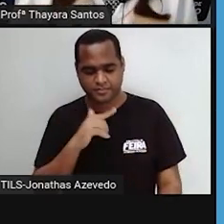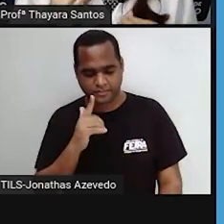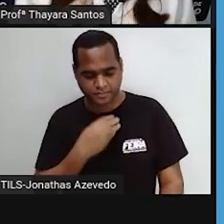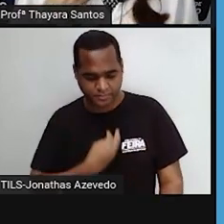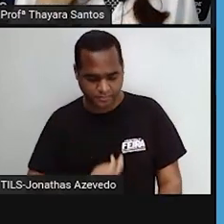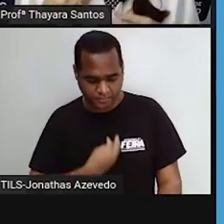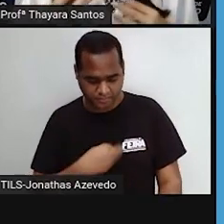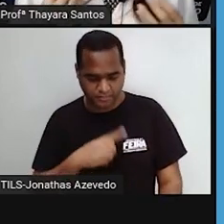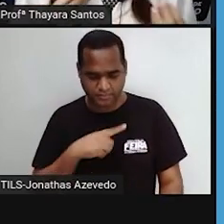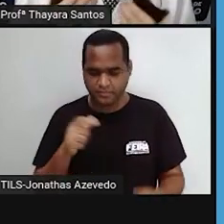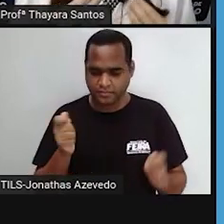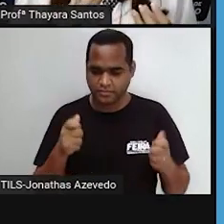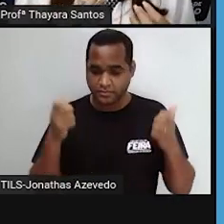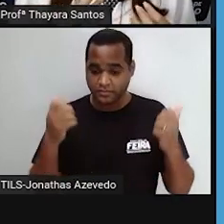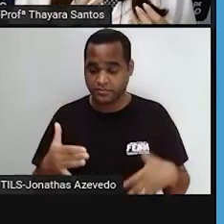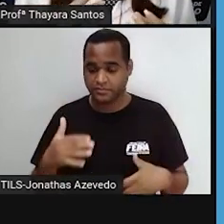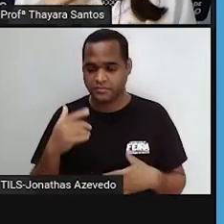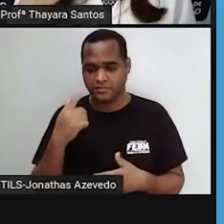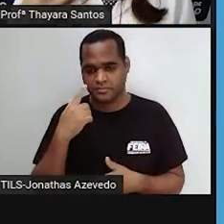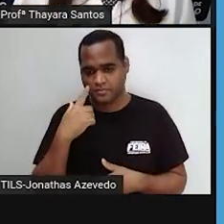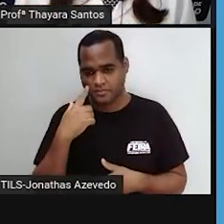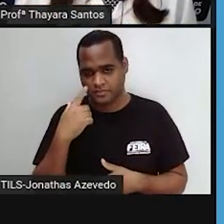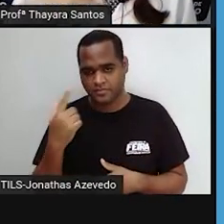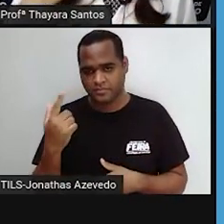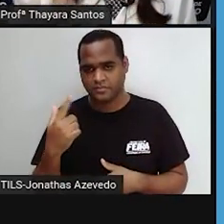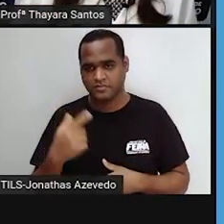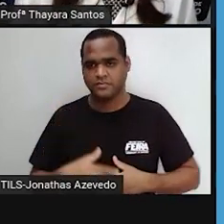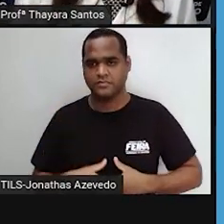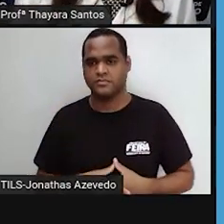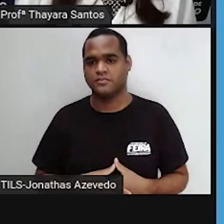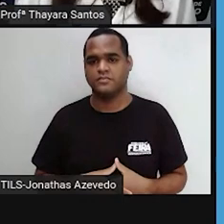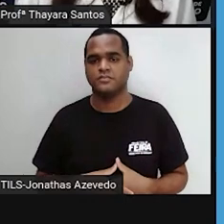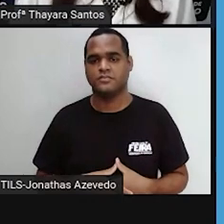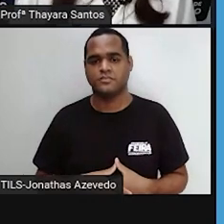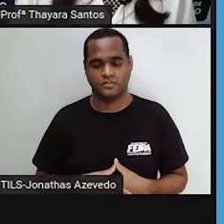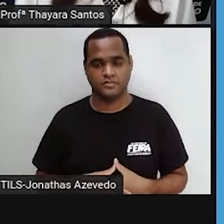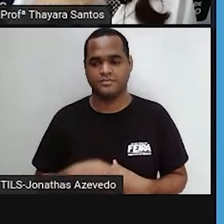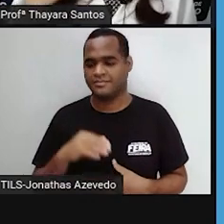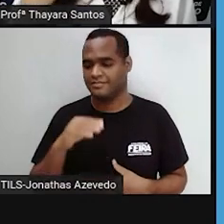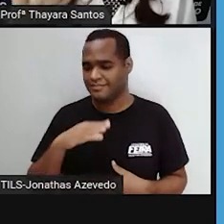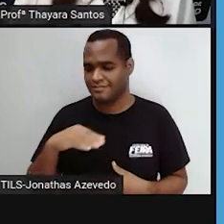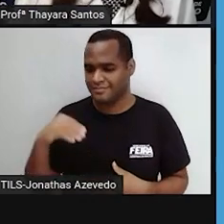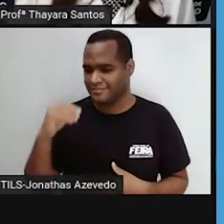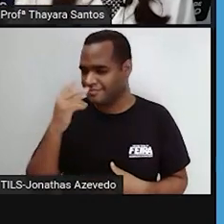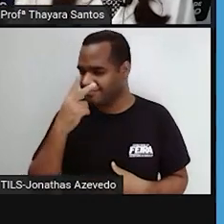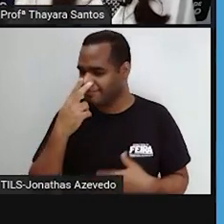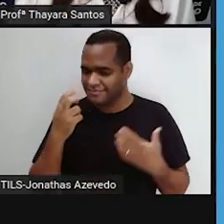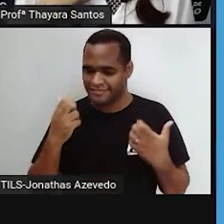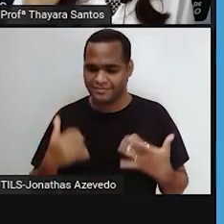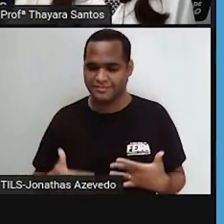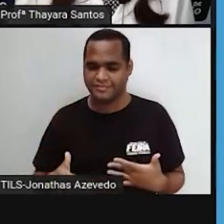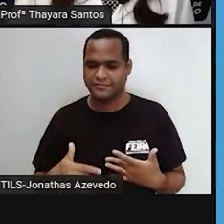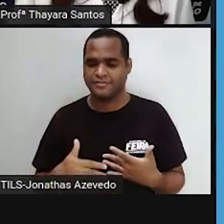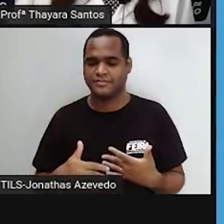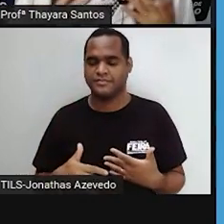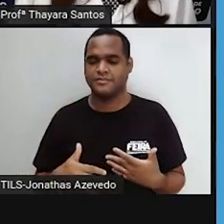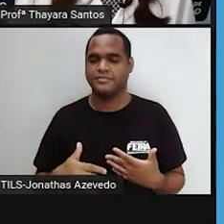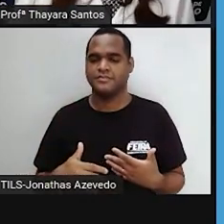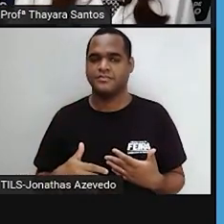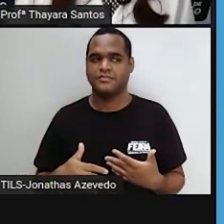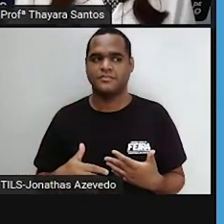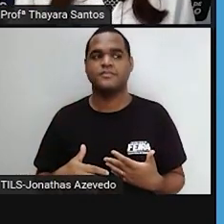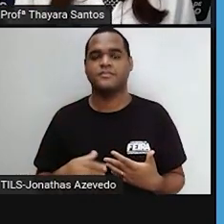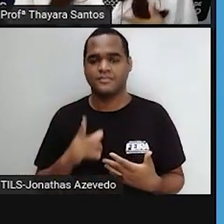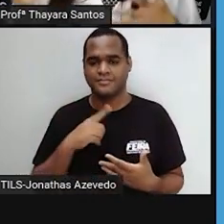em troca, no nosso processo de respiração, a gente dá para as plantas e para as algas o gás carbônico que elas precisam para